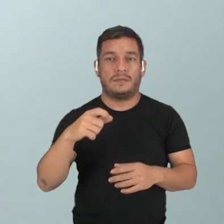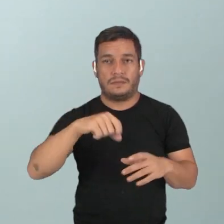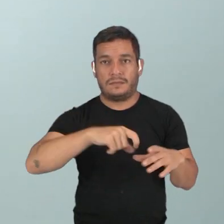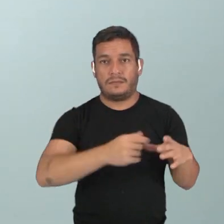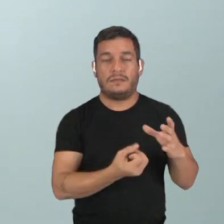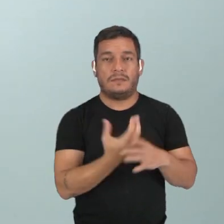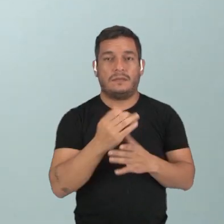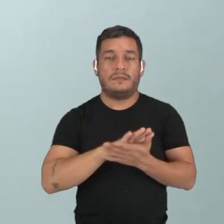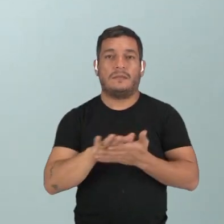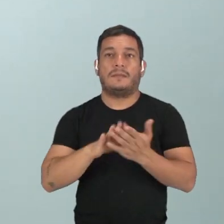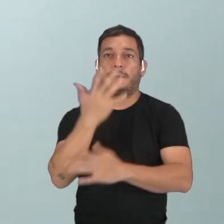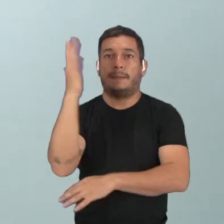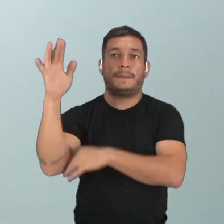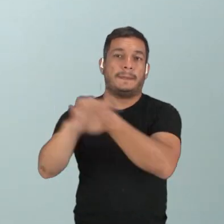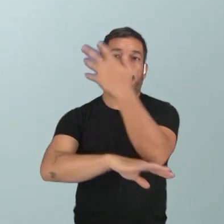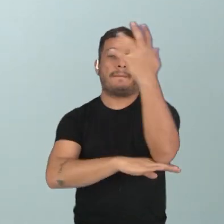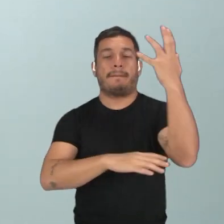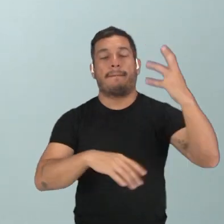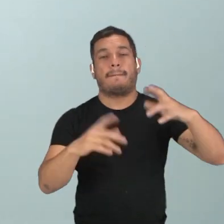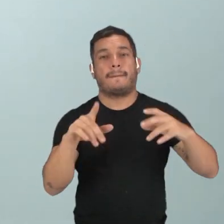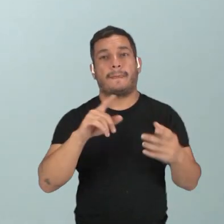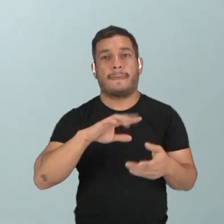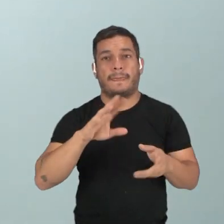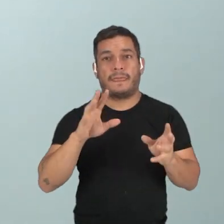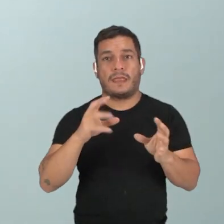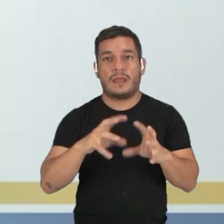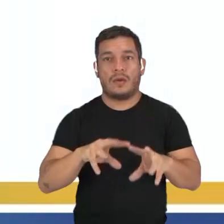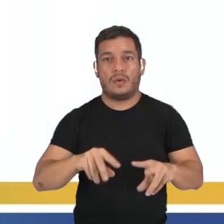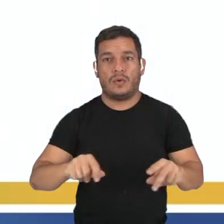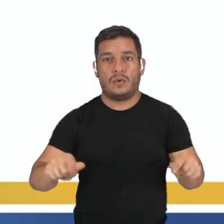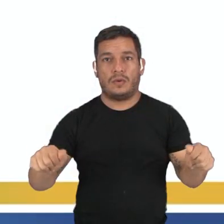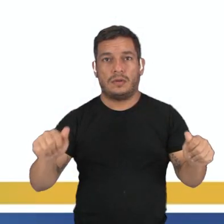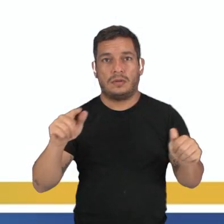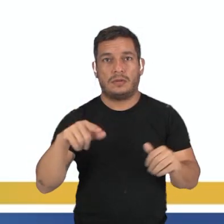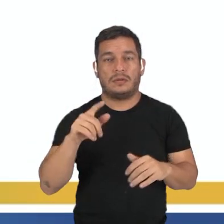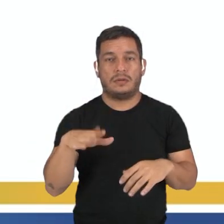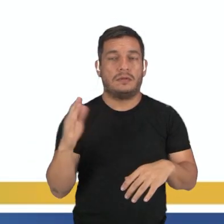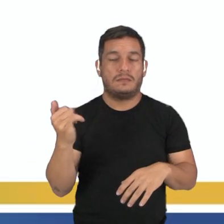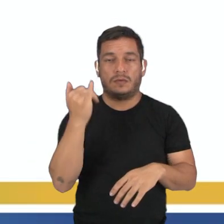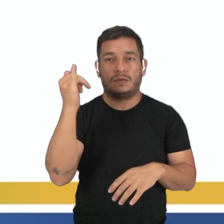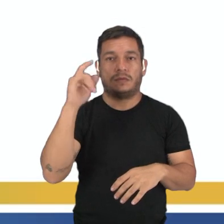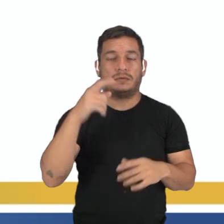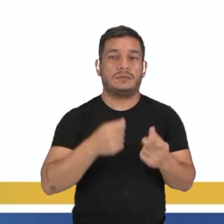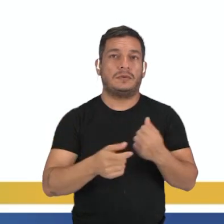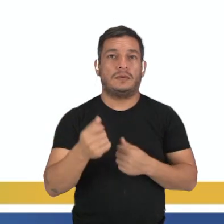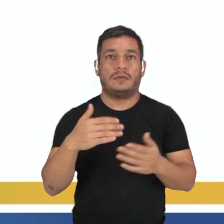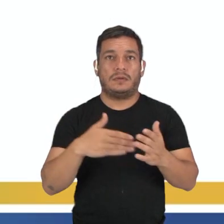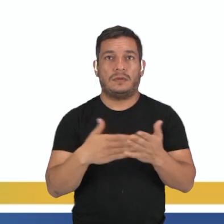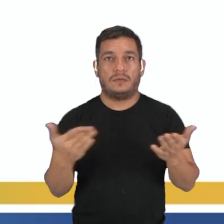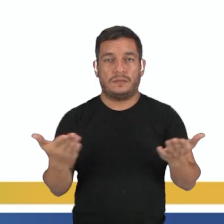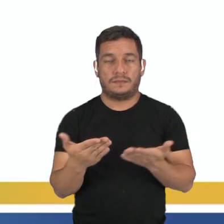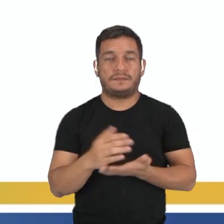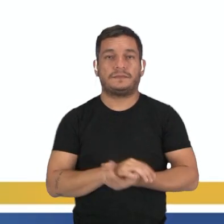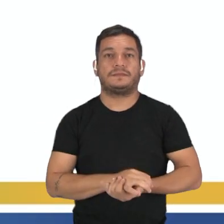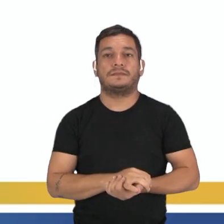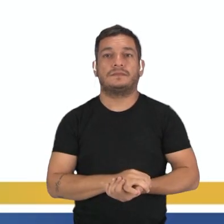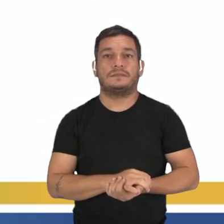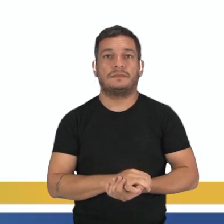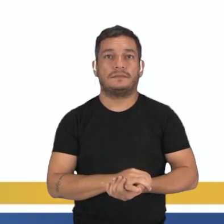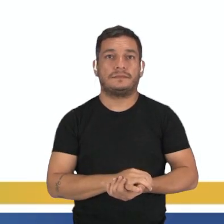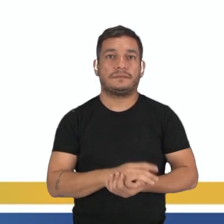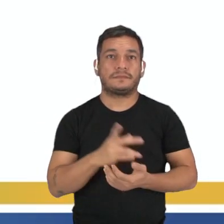as primeiras florestas, posteriormente viraram carvão, sendo esse produto de grande valor econômico até hoje. E aí,